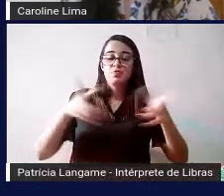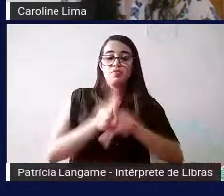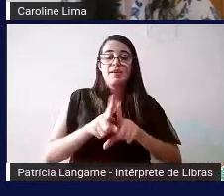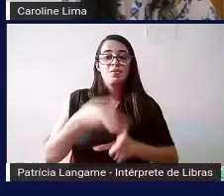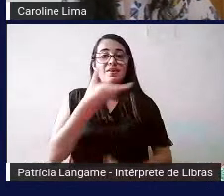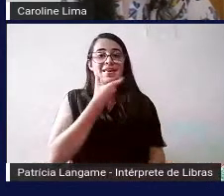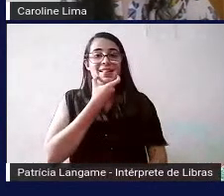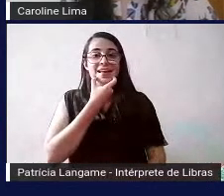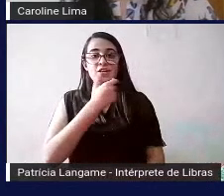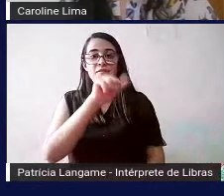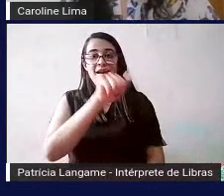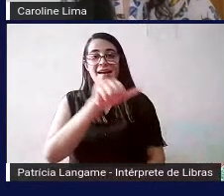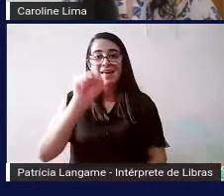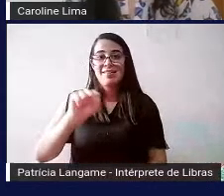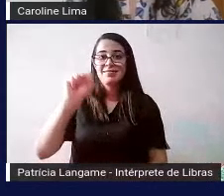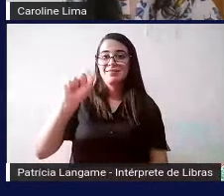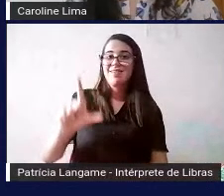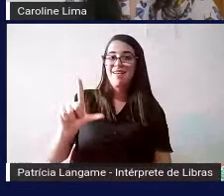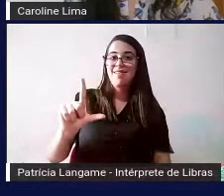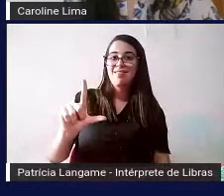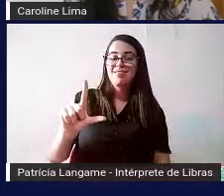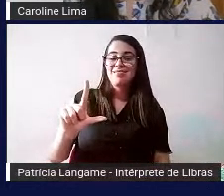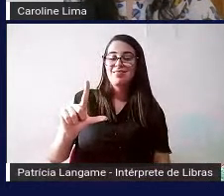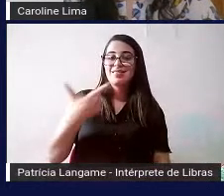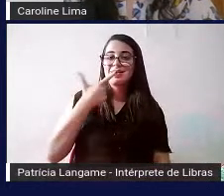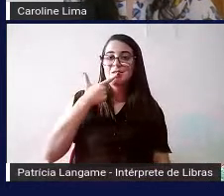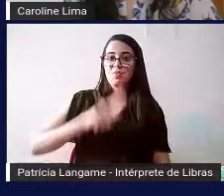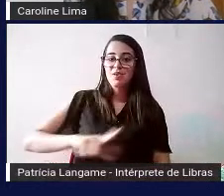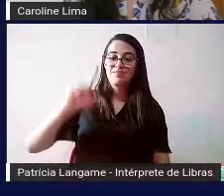SL que é a língua americana de sinais pode passar